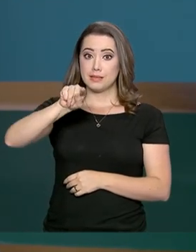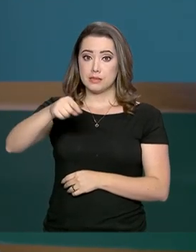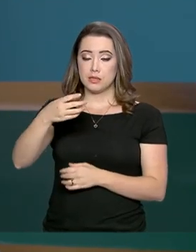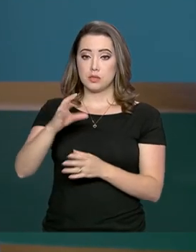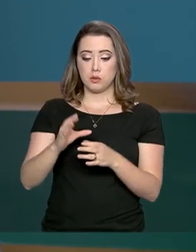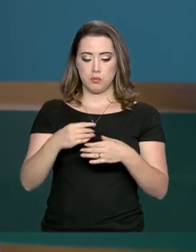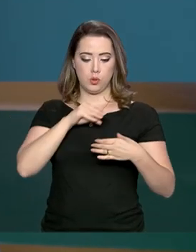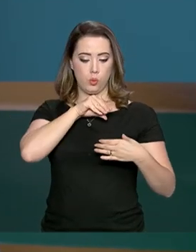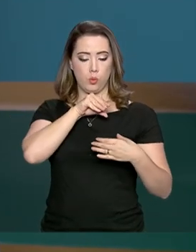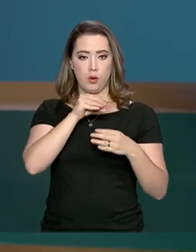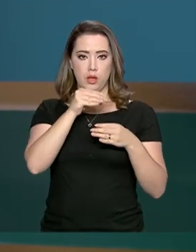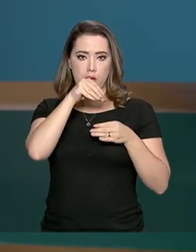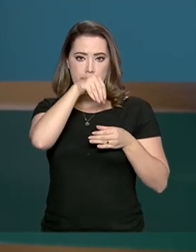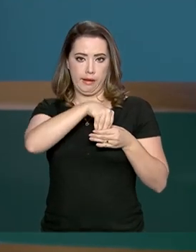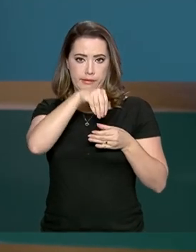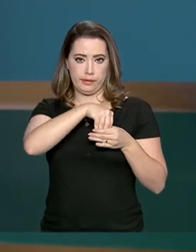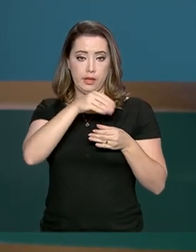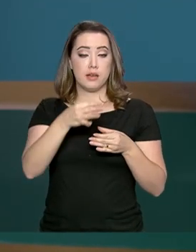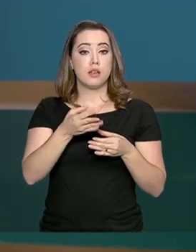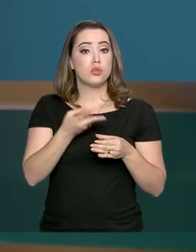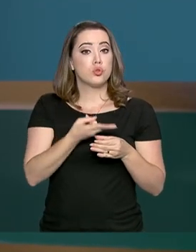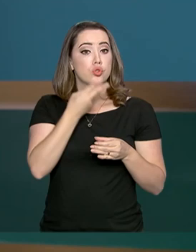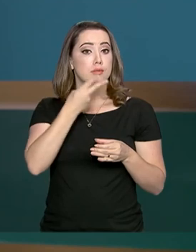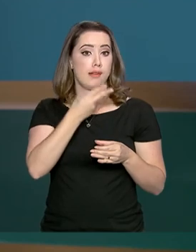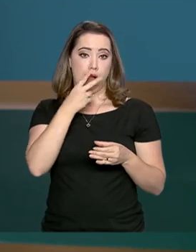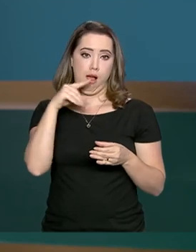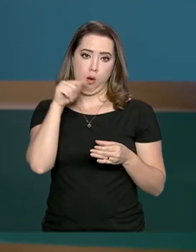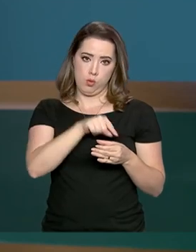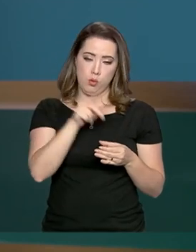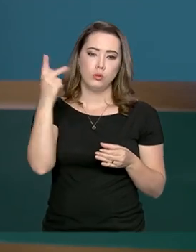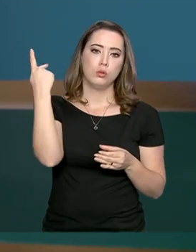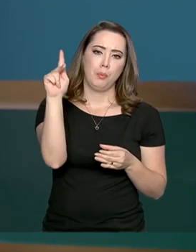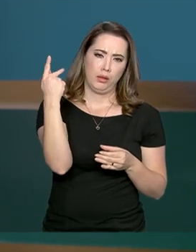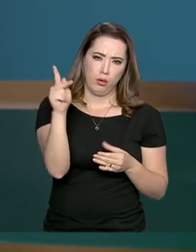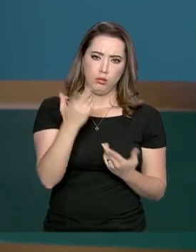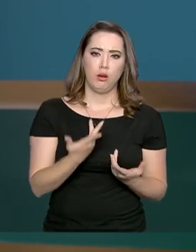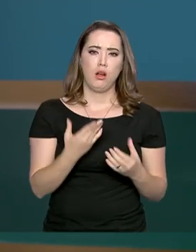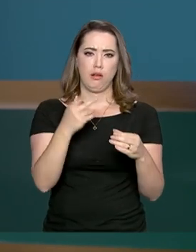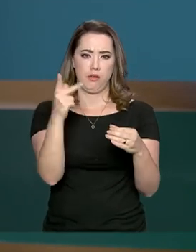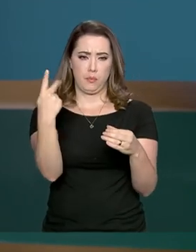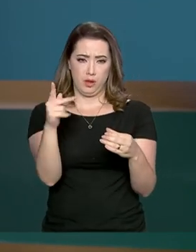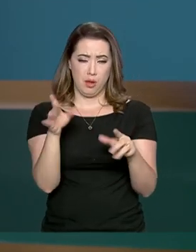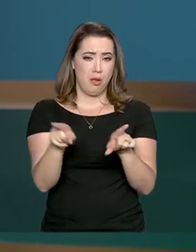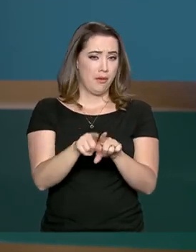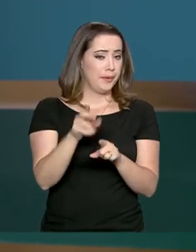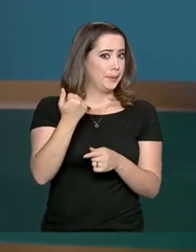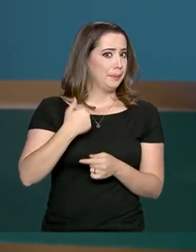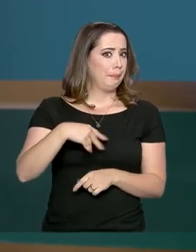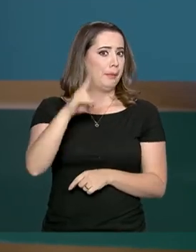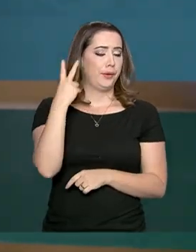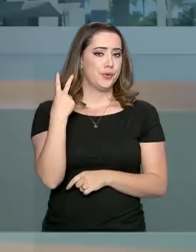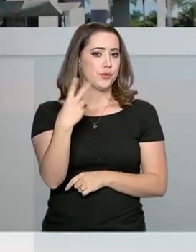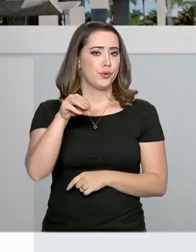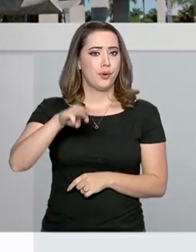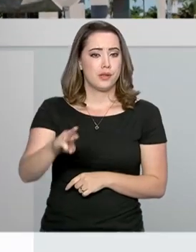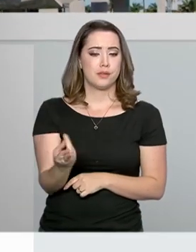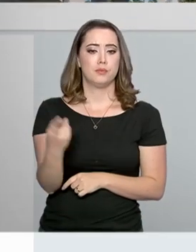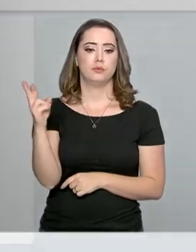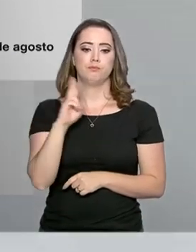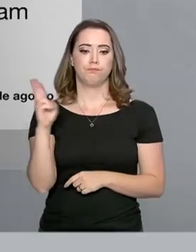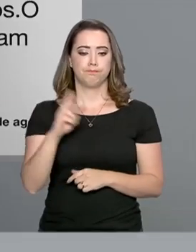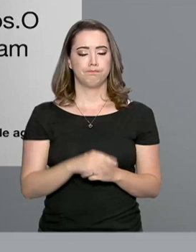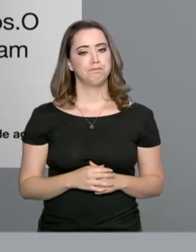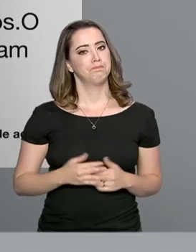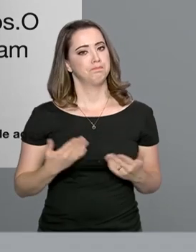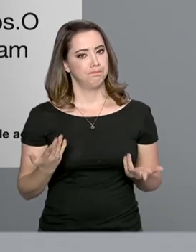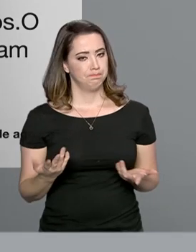carteiras de cigarro contrabandeadas do Paraguai. A carga foi avaliada em mais de 2 milhões de reais. Pelas redes sociais,